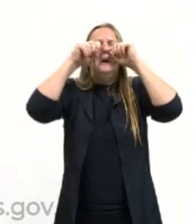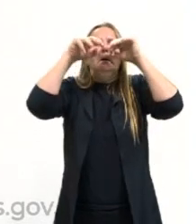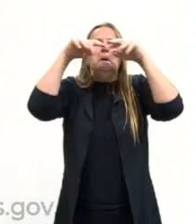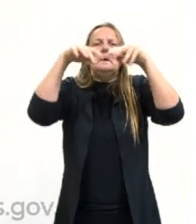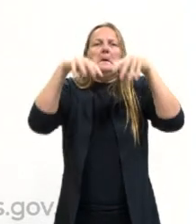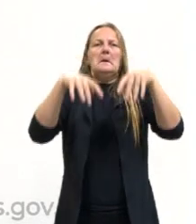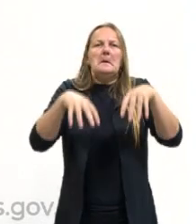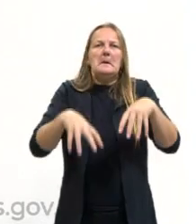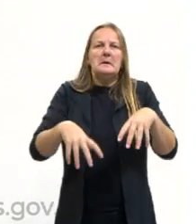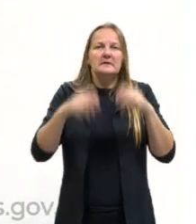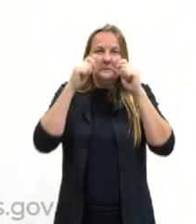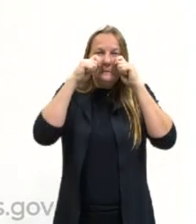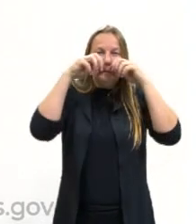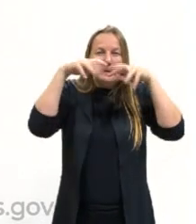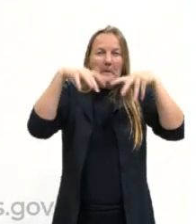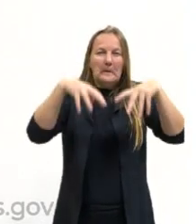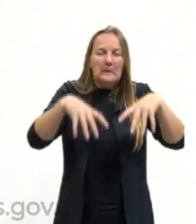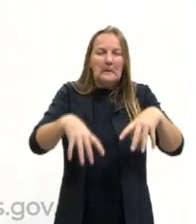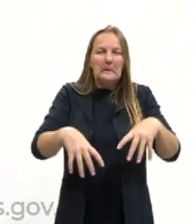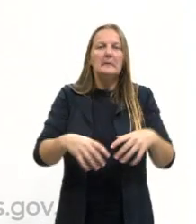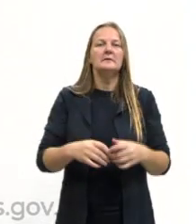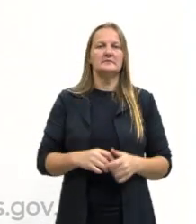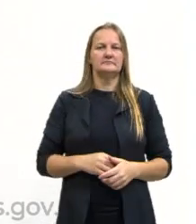chama também de ironia satírica.